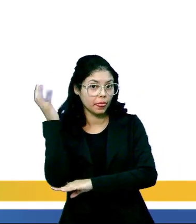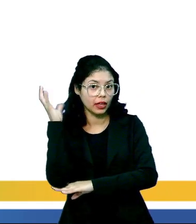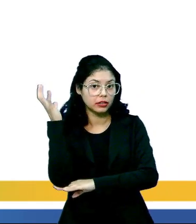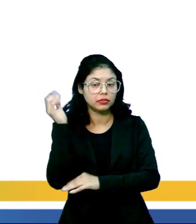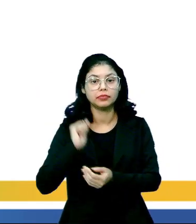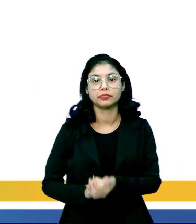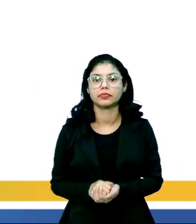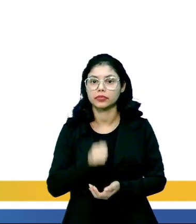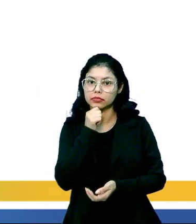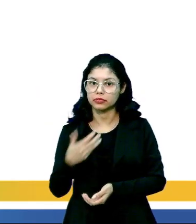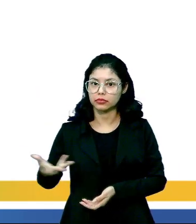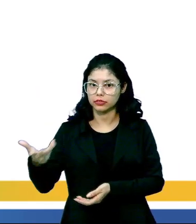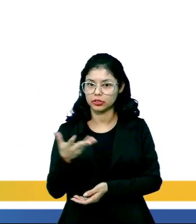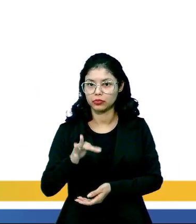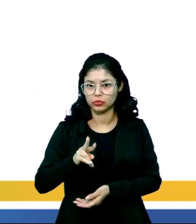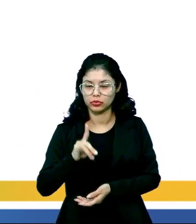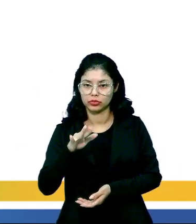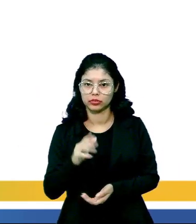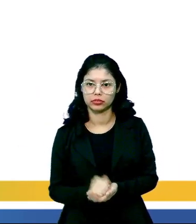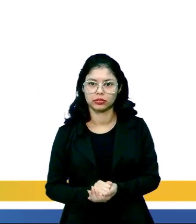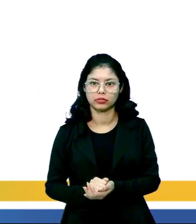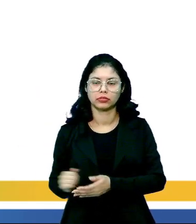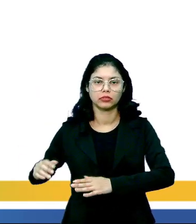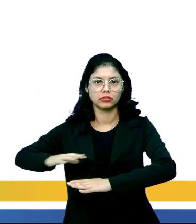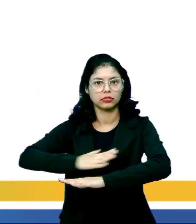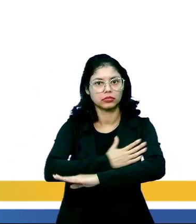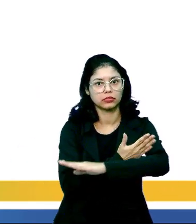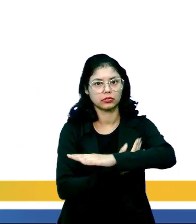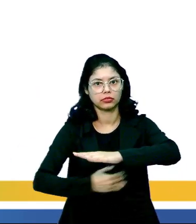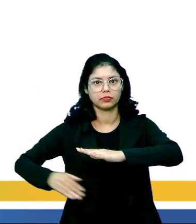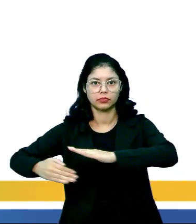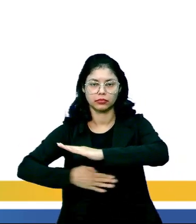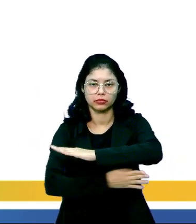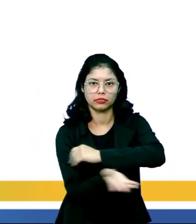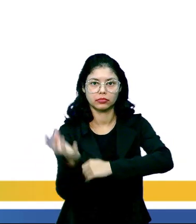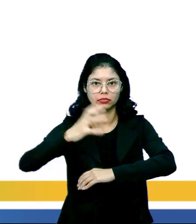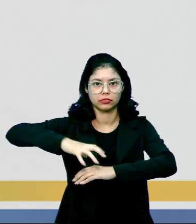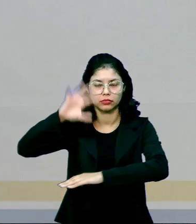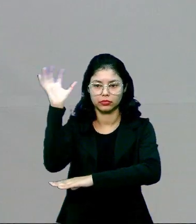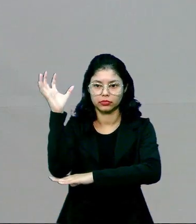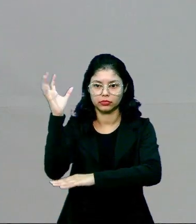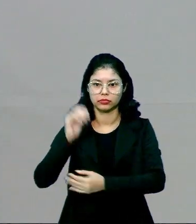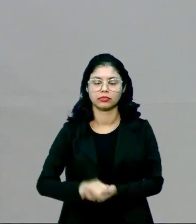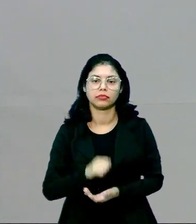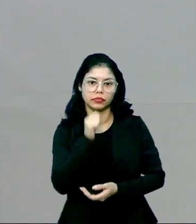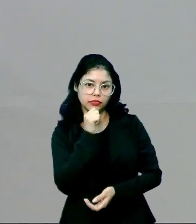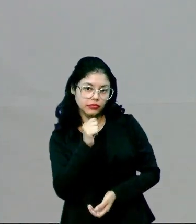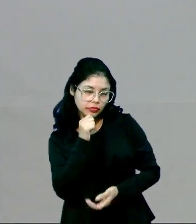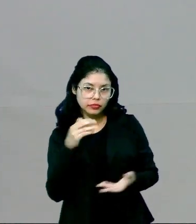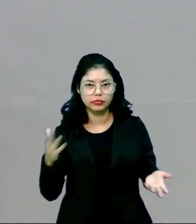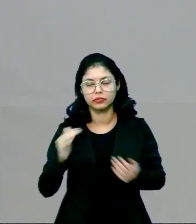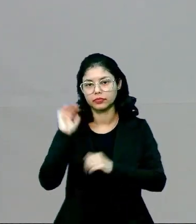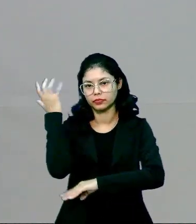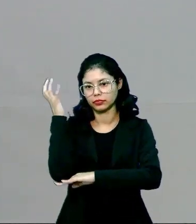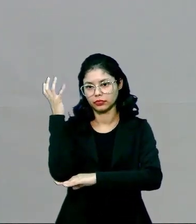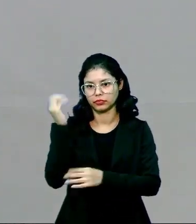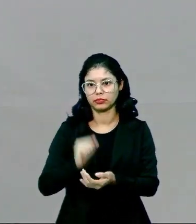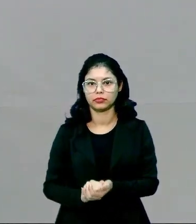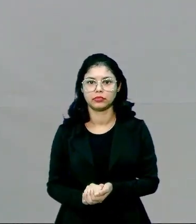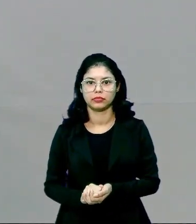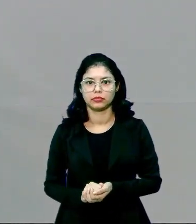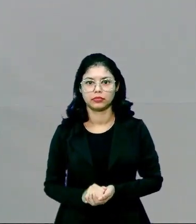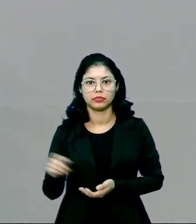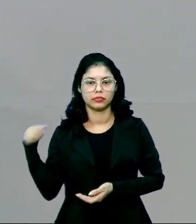plantas constituem a base do funcionamento dos ecossistemas. Exatamente, pessoal, as plantas é a